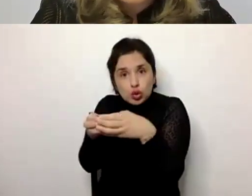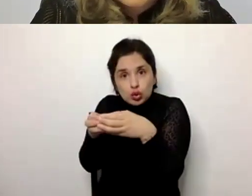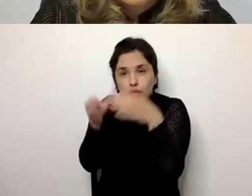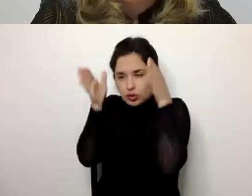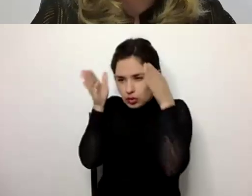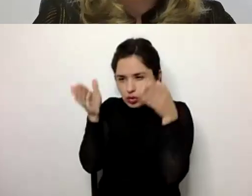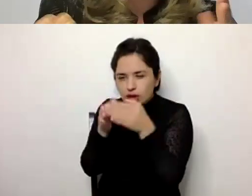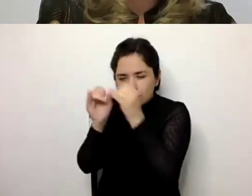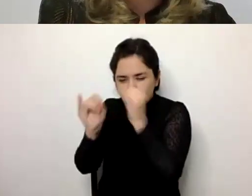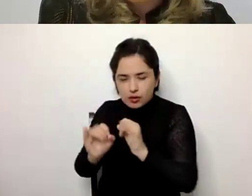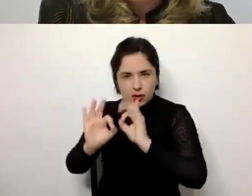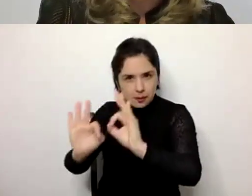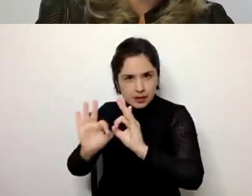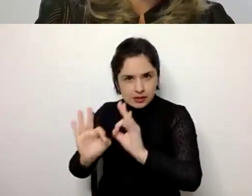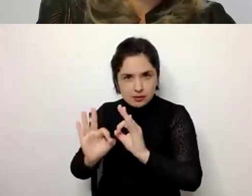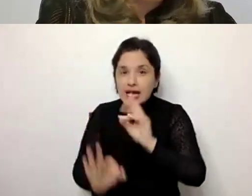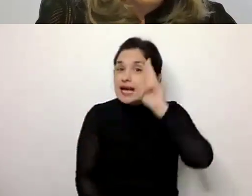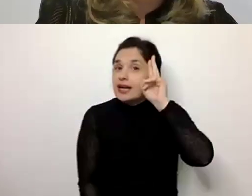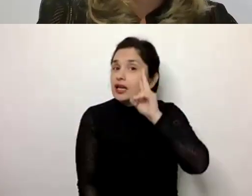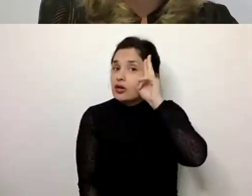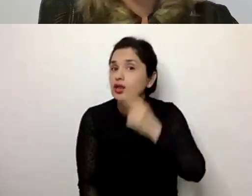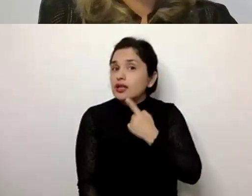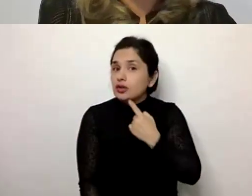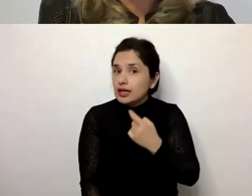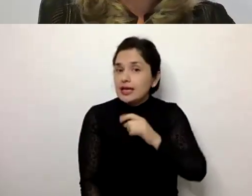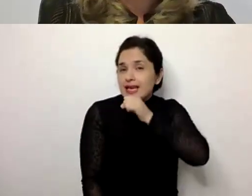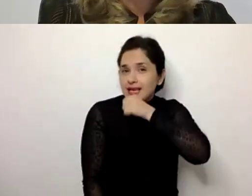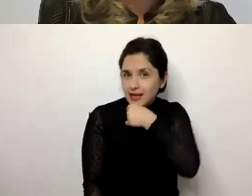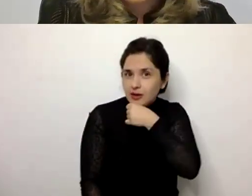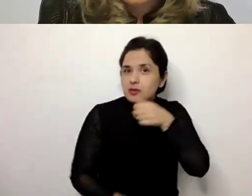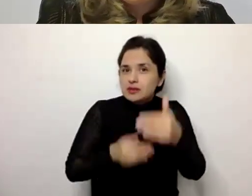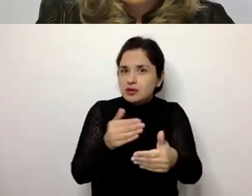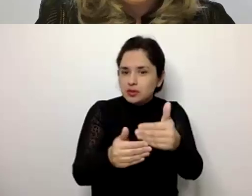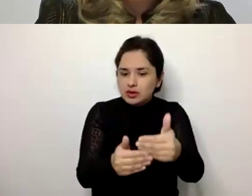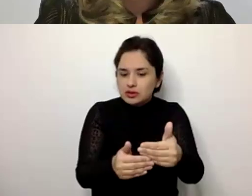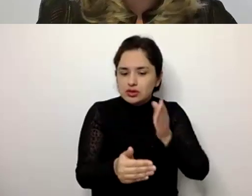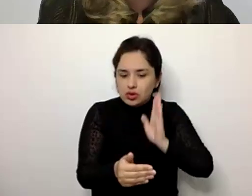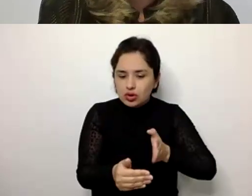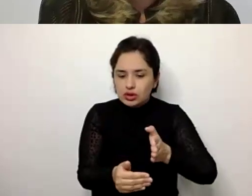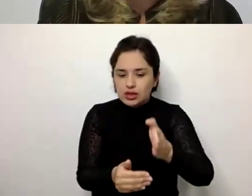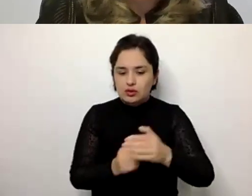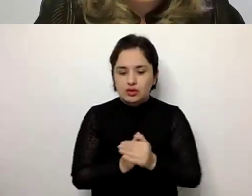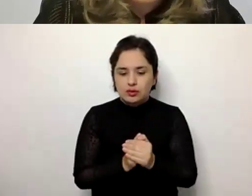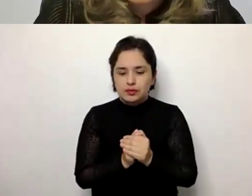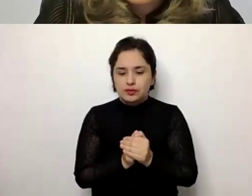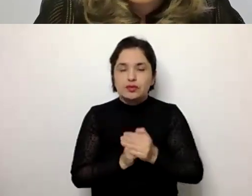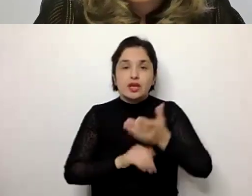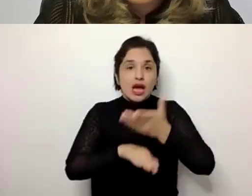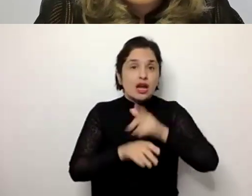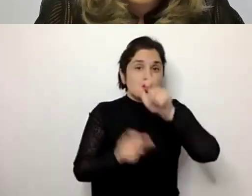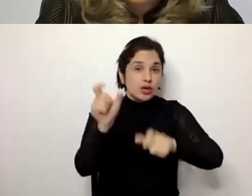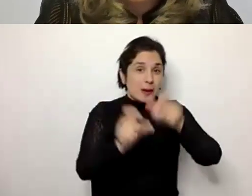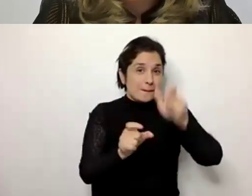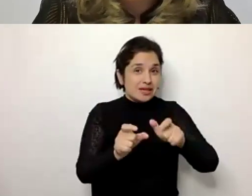específica. Lembrando que o envelhecimento, ele é um processo contínuo. Existem alguns autores que